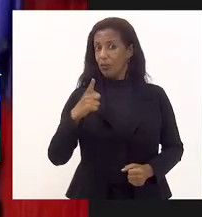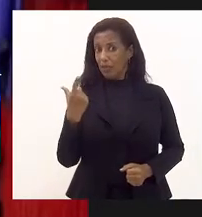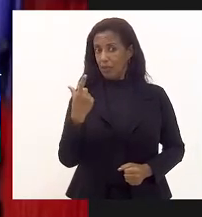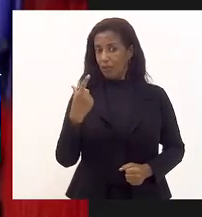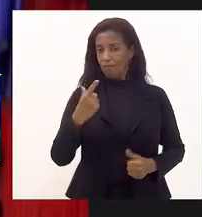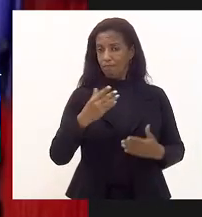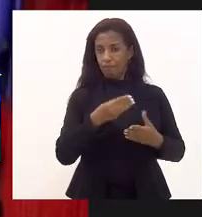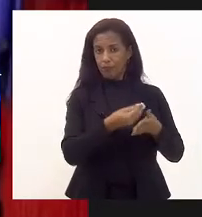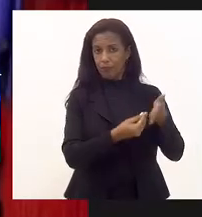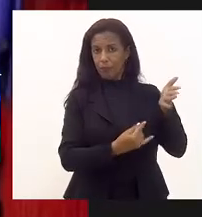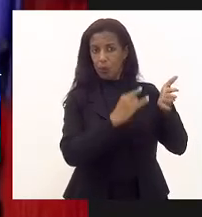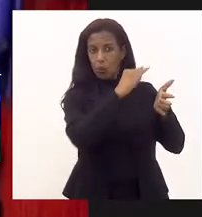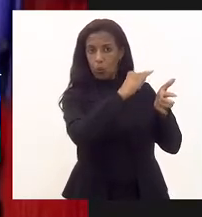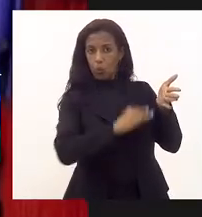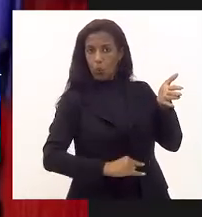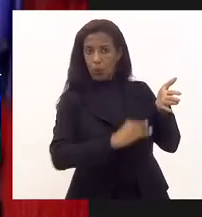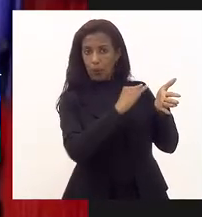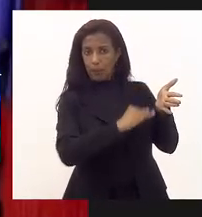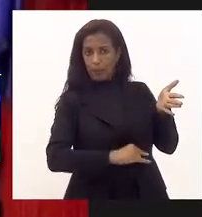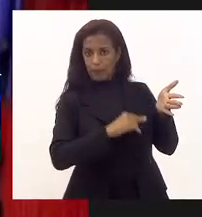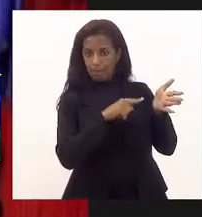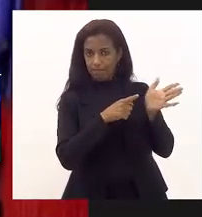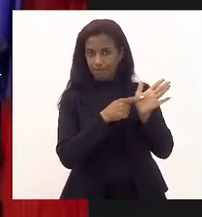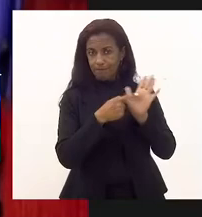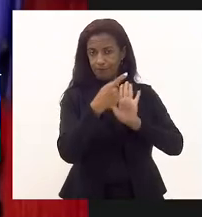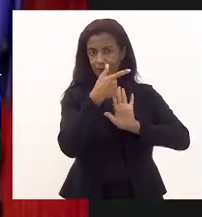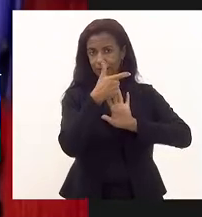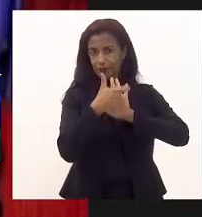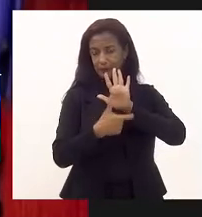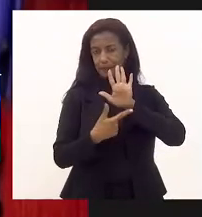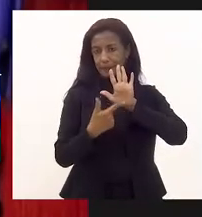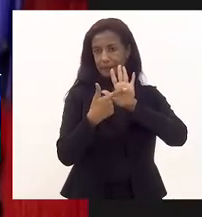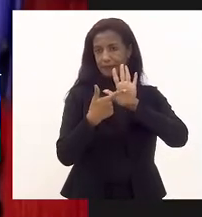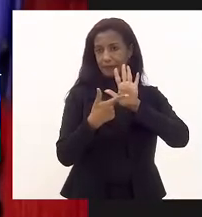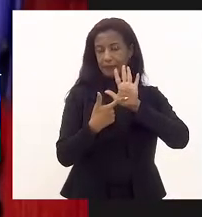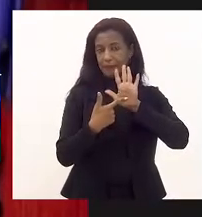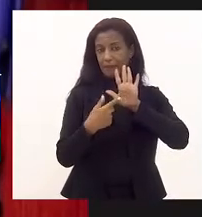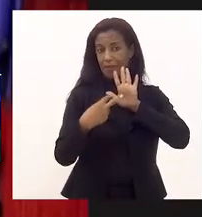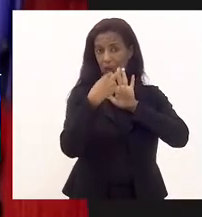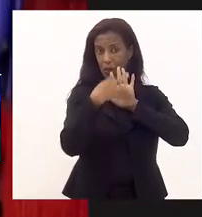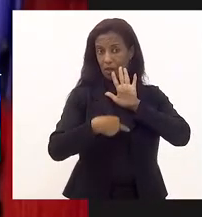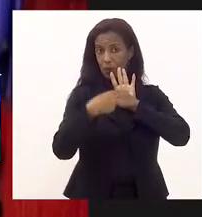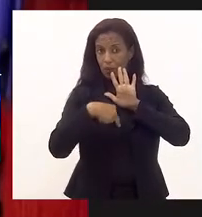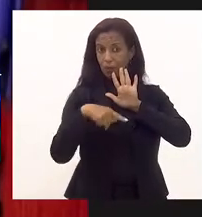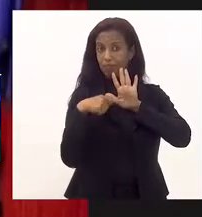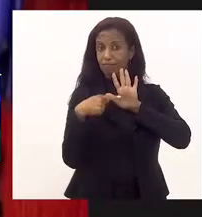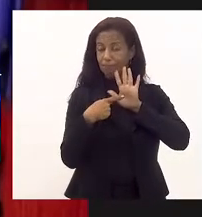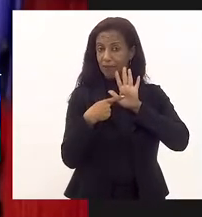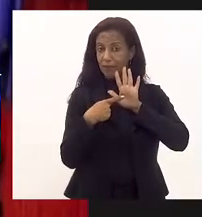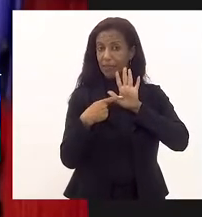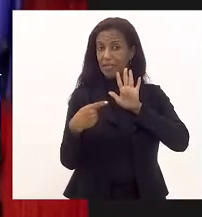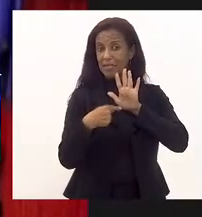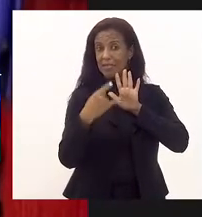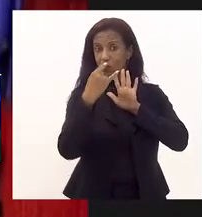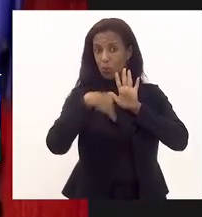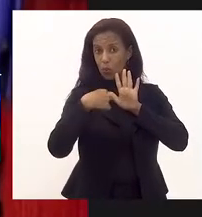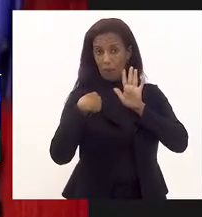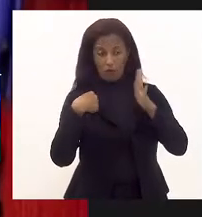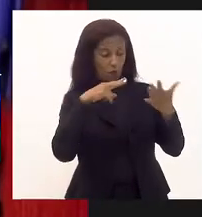mãos um documento do SEI, quero só mostrar aqui, e eu quero ler inclusive esse documento.